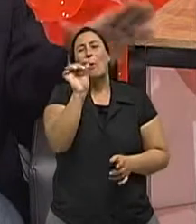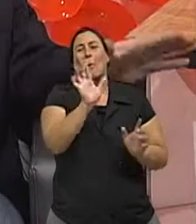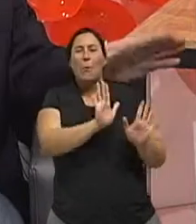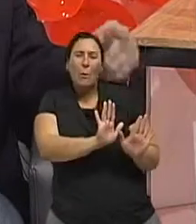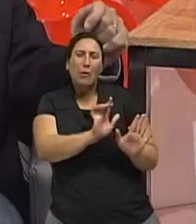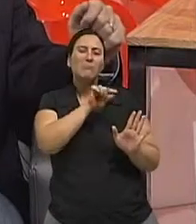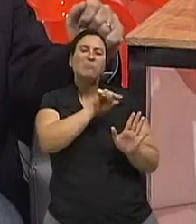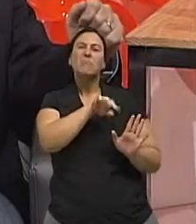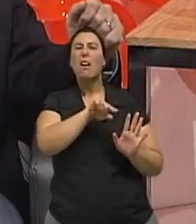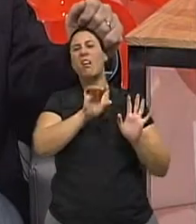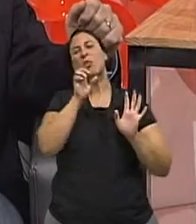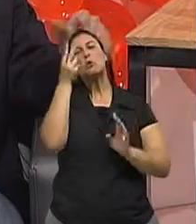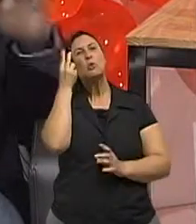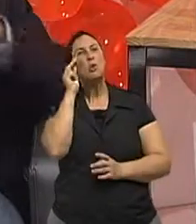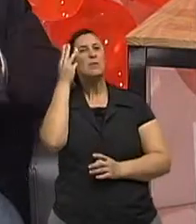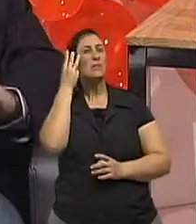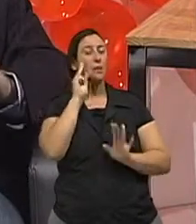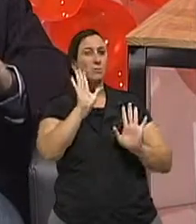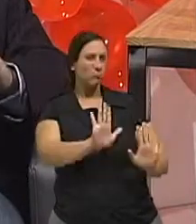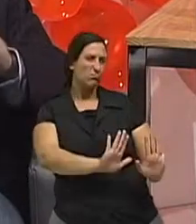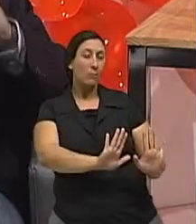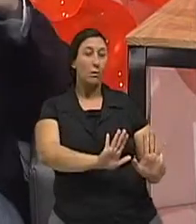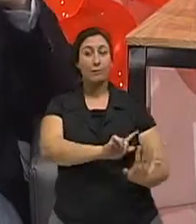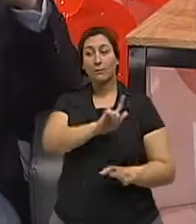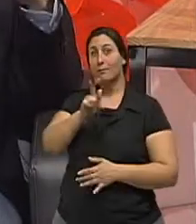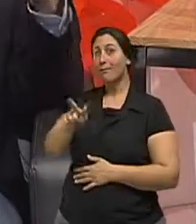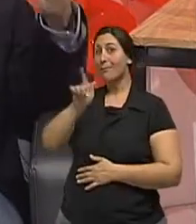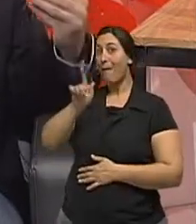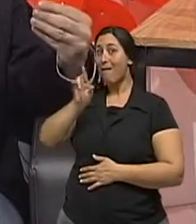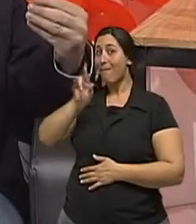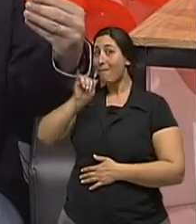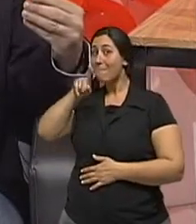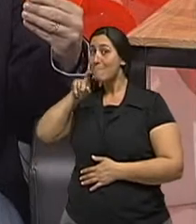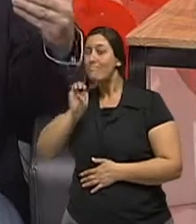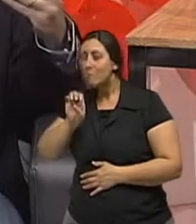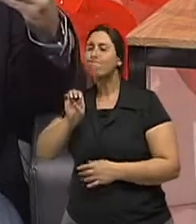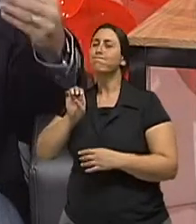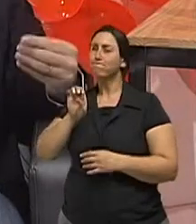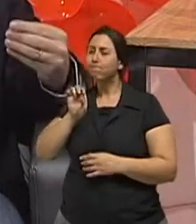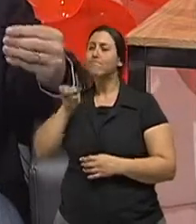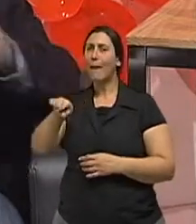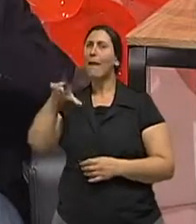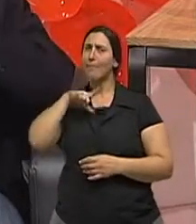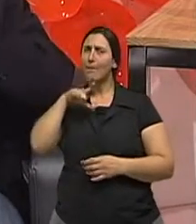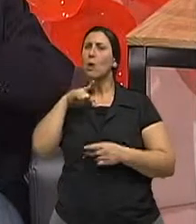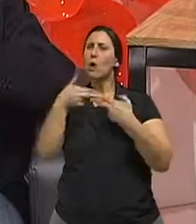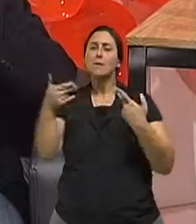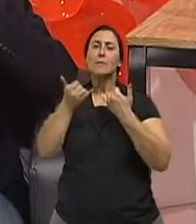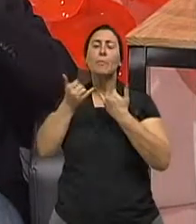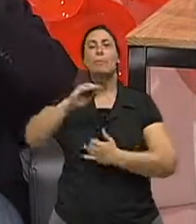passar em dois, três dias. Ah, ok. A gripe não, a gripe é uma doença sistêmica. Ela tem sintomas muito importantes.